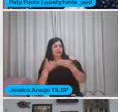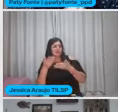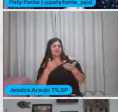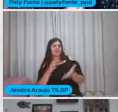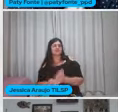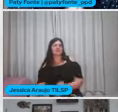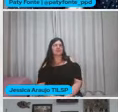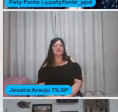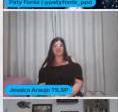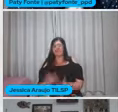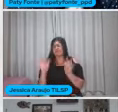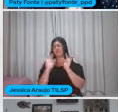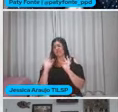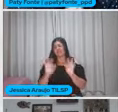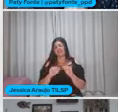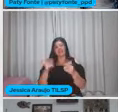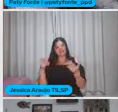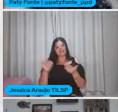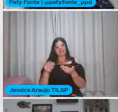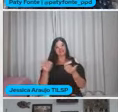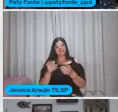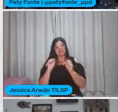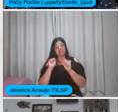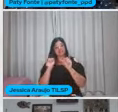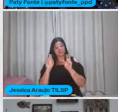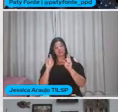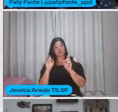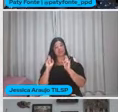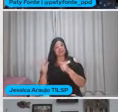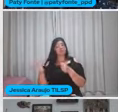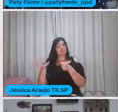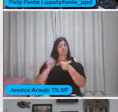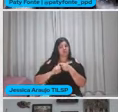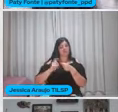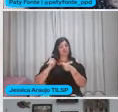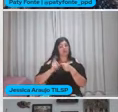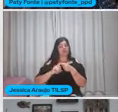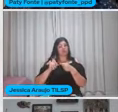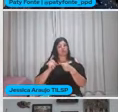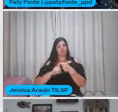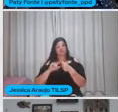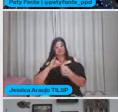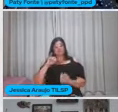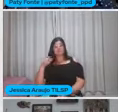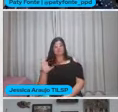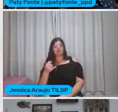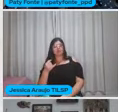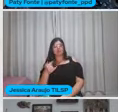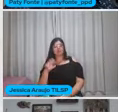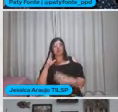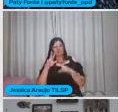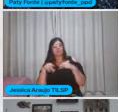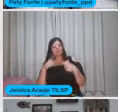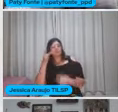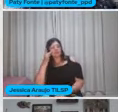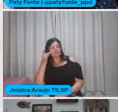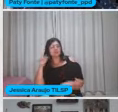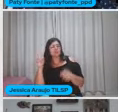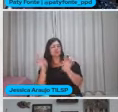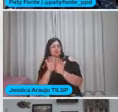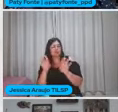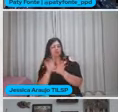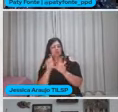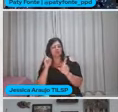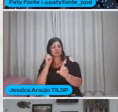feliz Eu fico muito feliz De trazer você aqui Espero que você volte Outras vezes E a gente tem oportunidade Presencialmente também De repente se